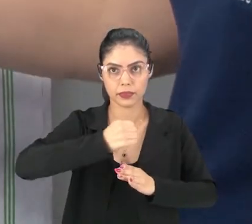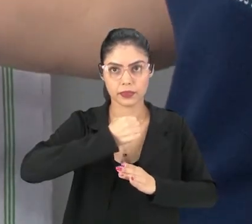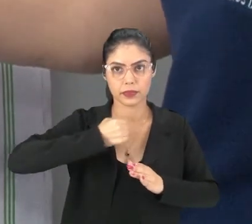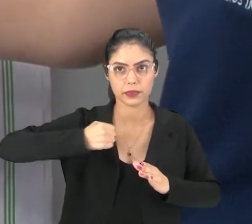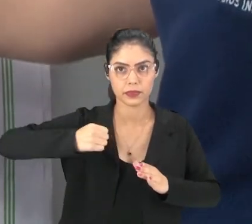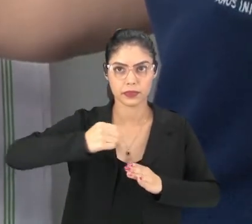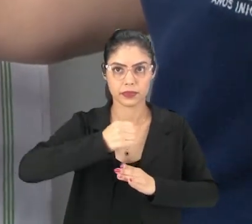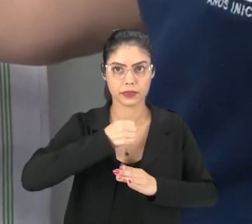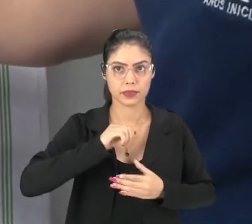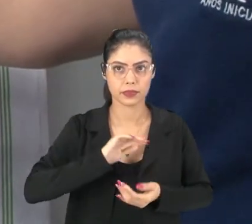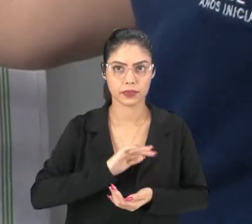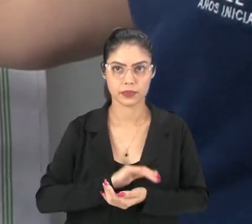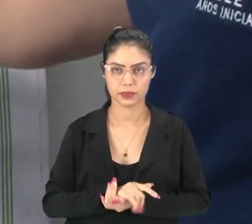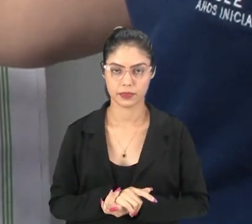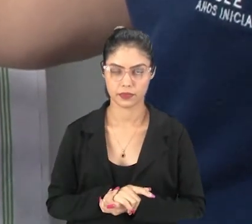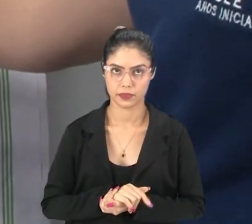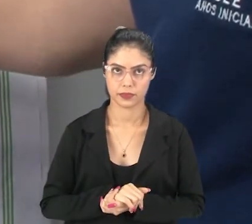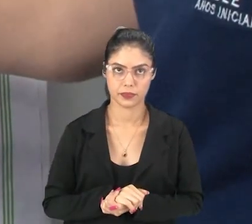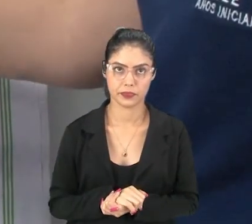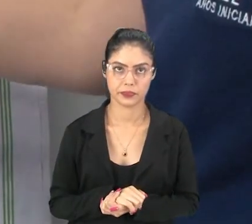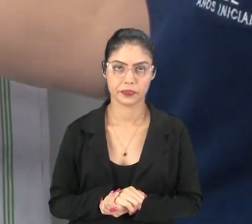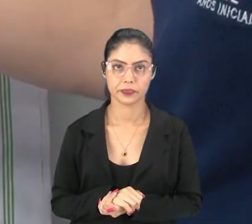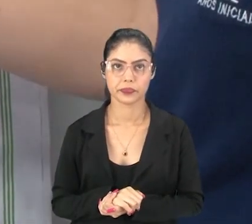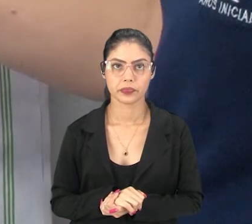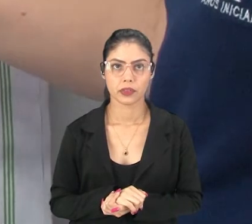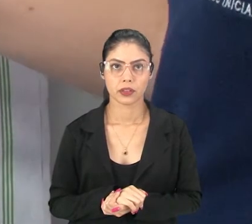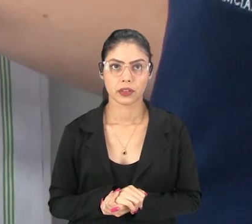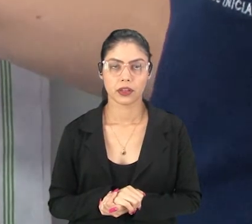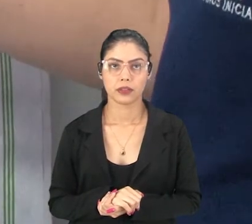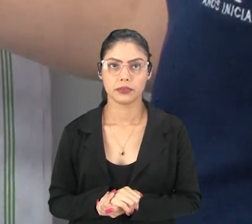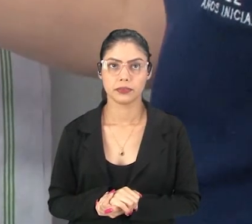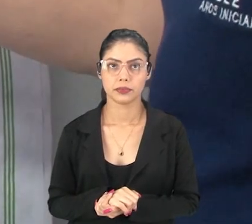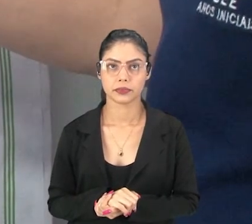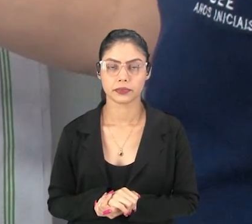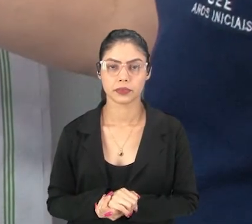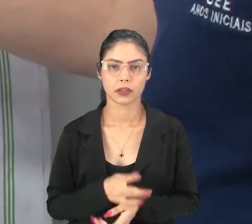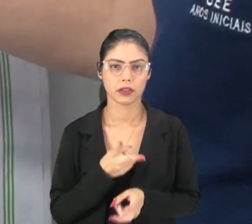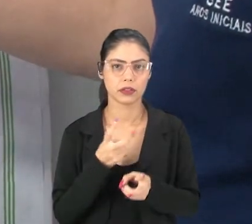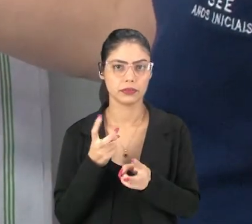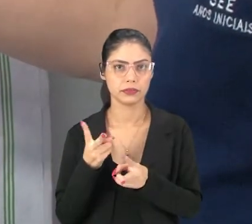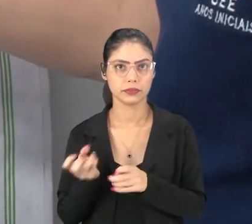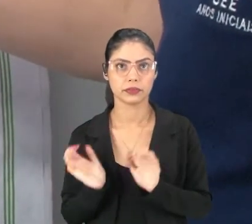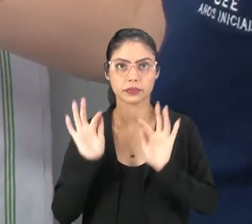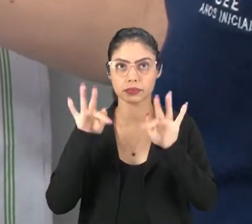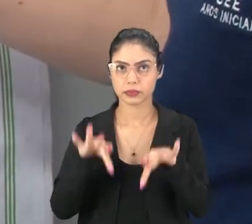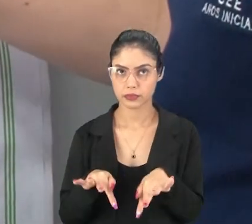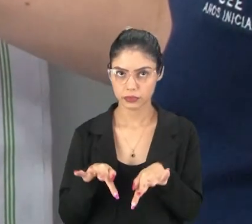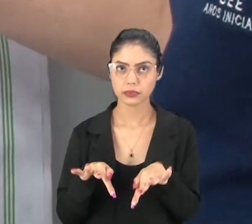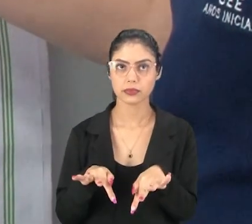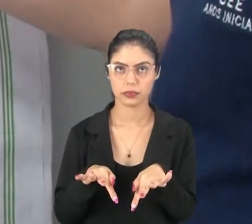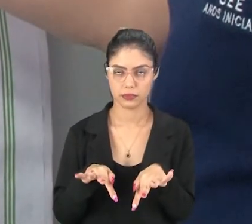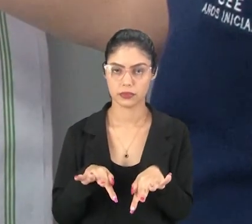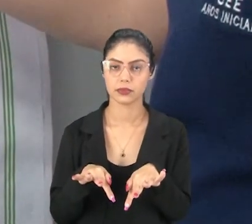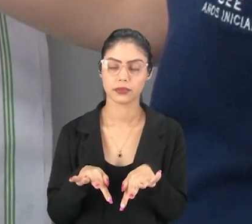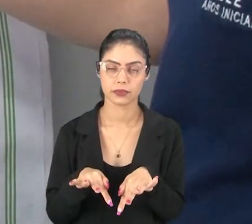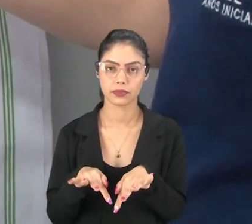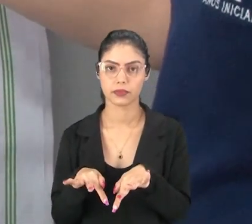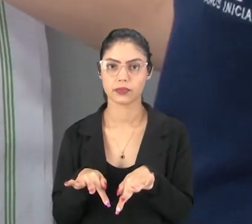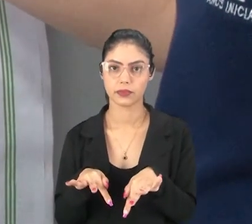Para passar Cozinheira Você percebe que o final aqui, ó